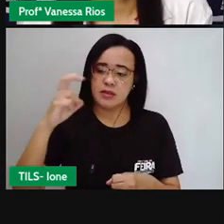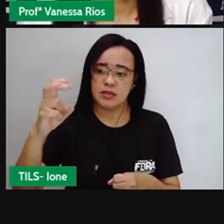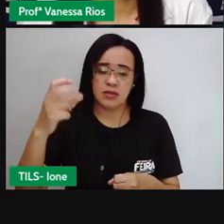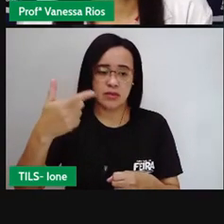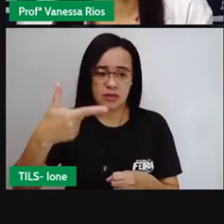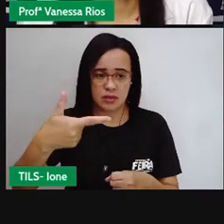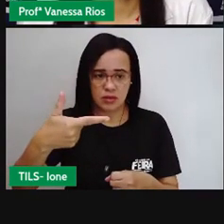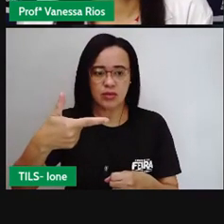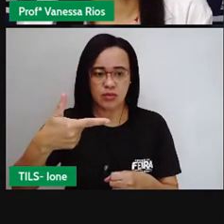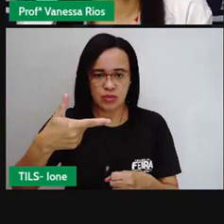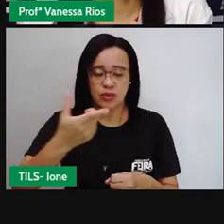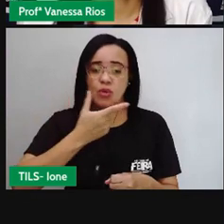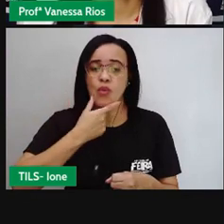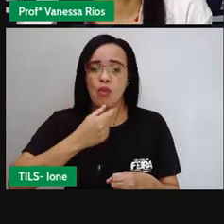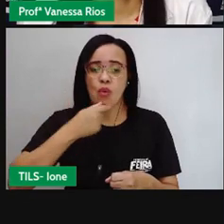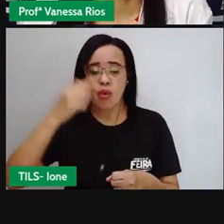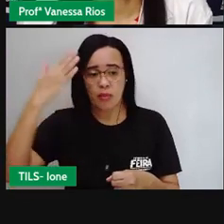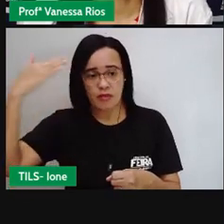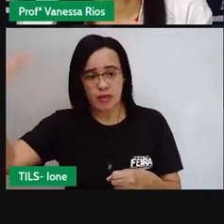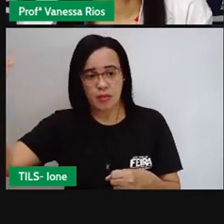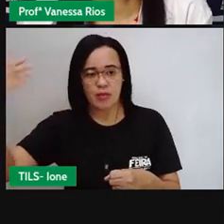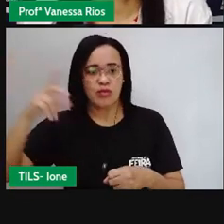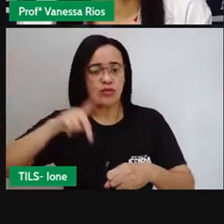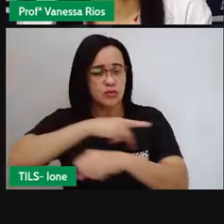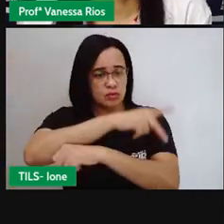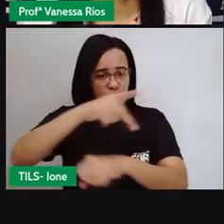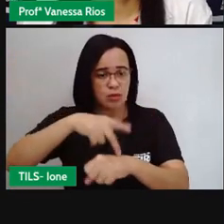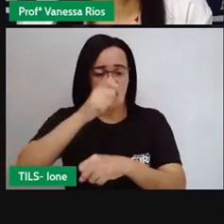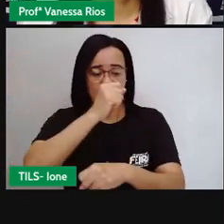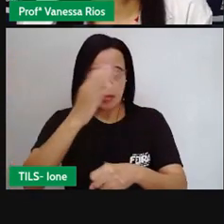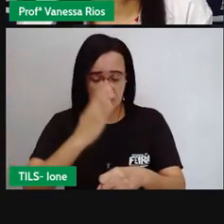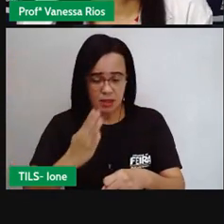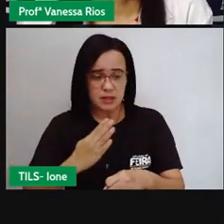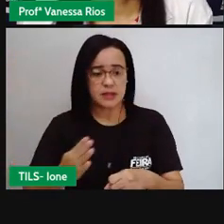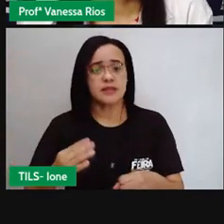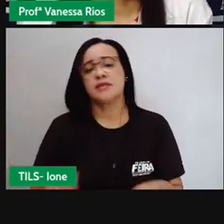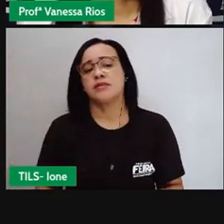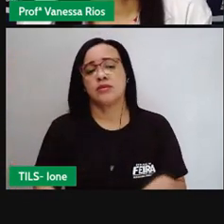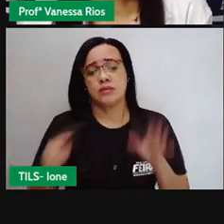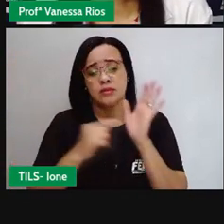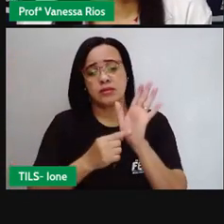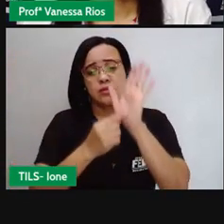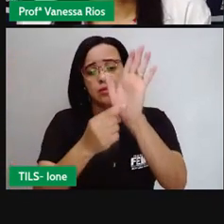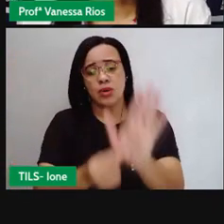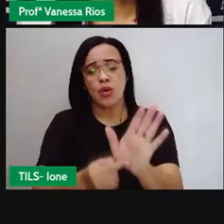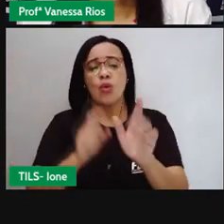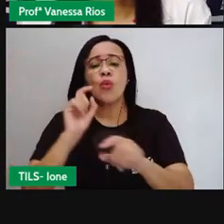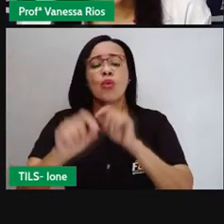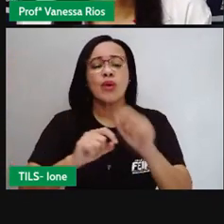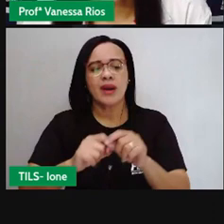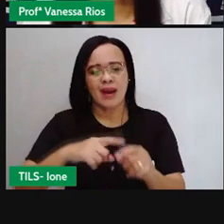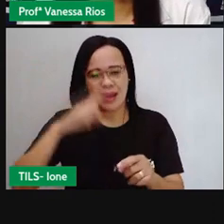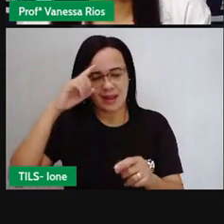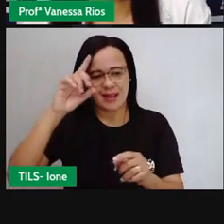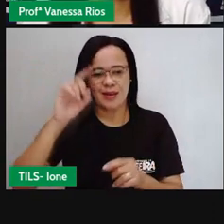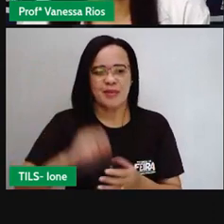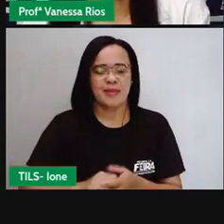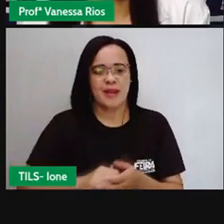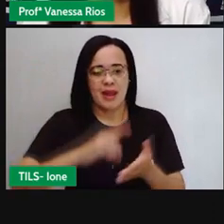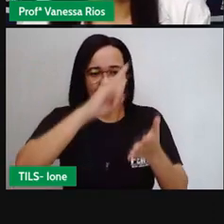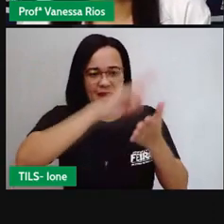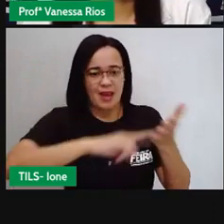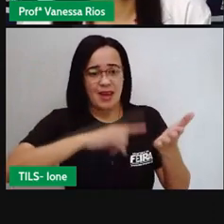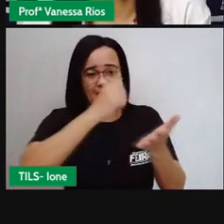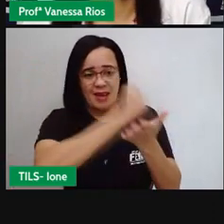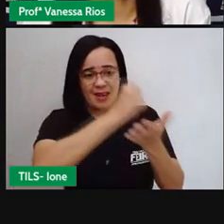E essa outra imagem aí mostra o decreto de abertura dos portos às nações